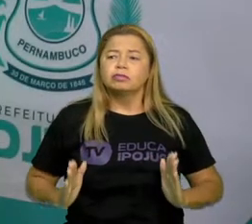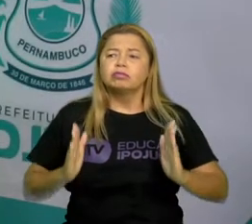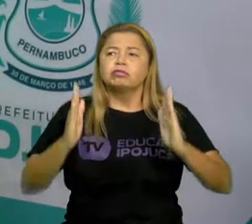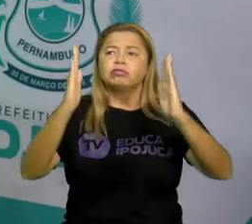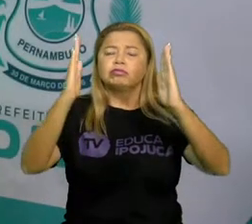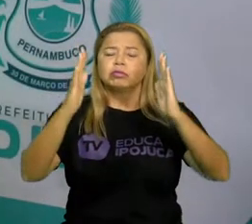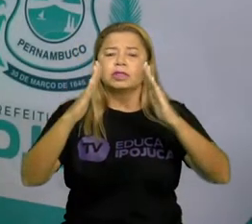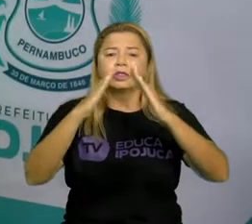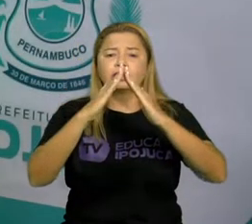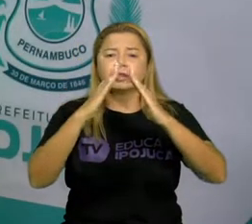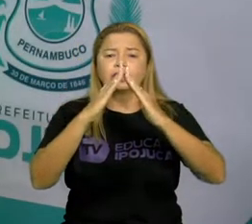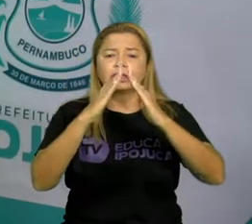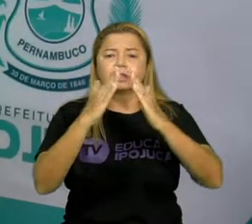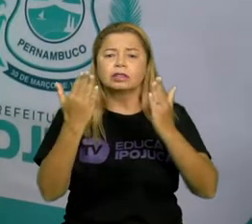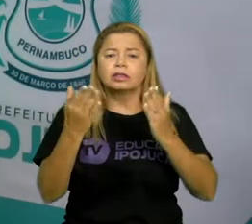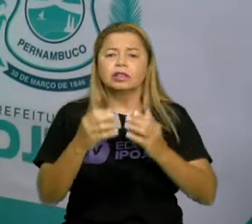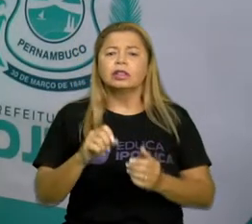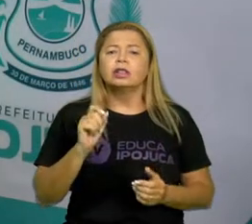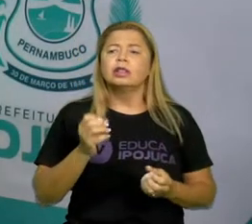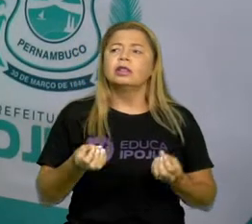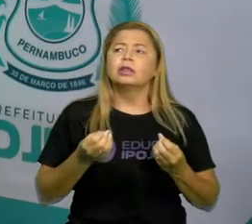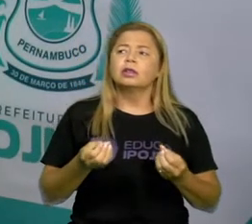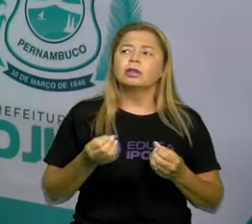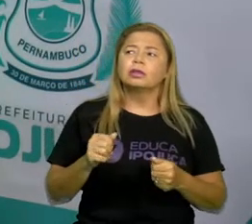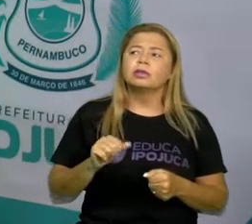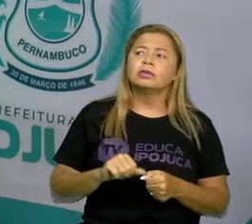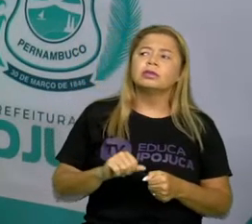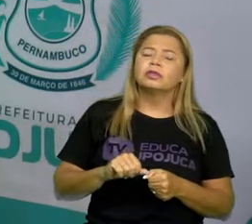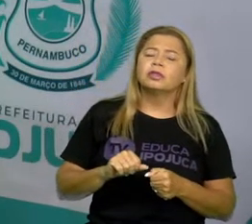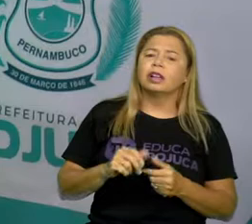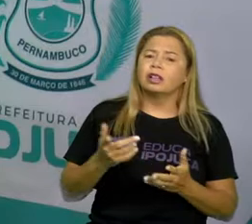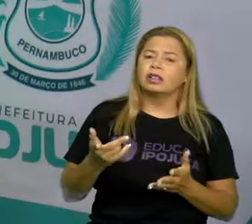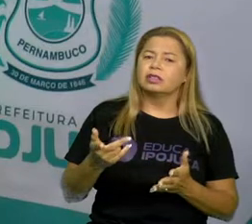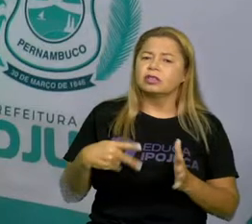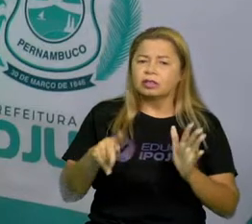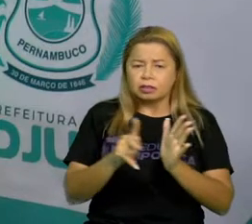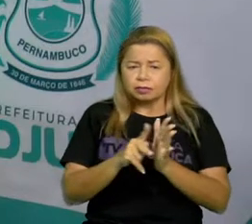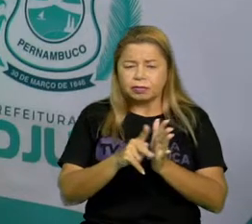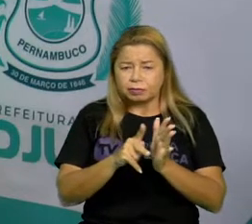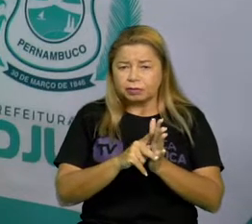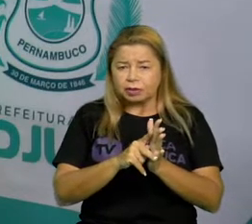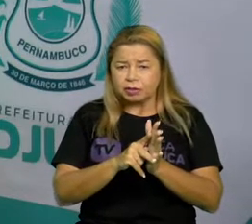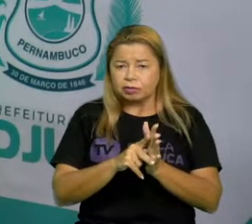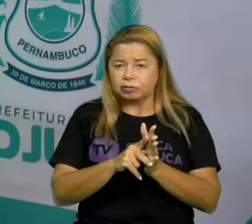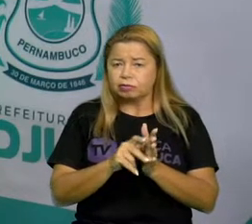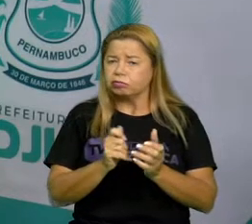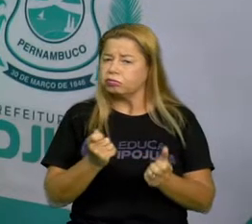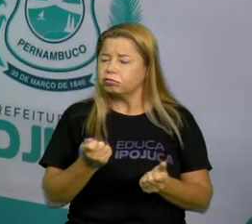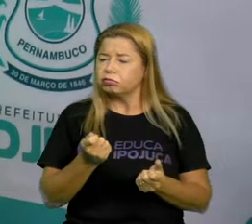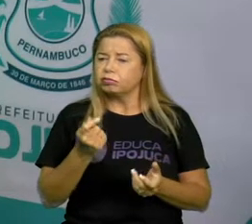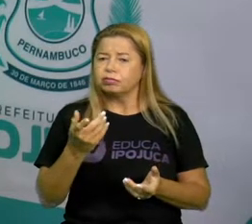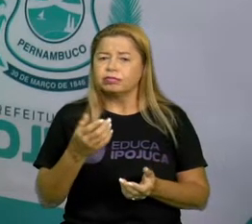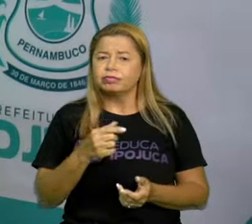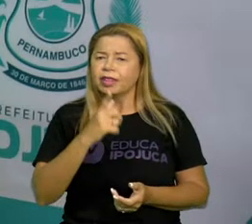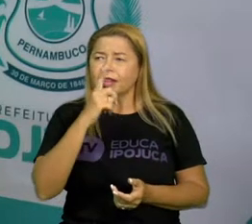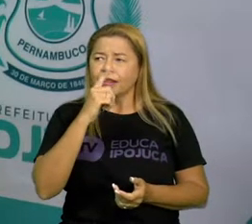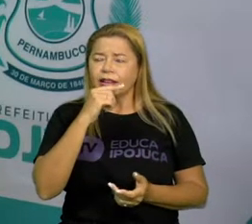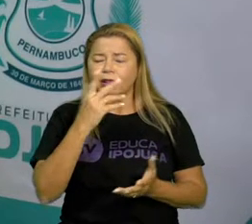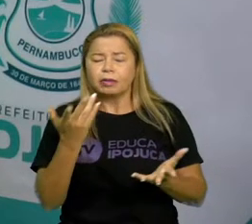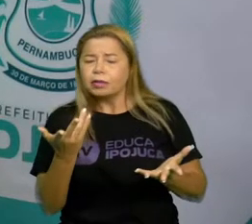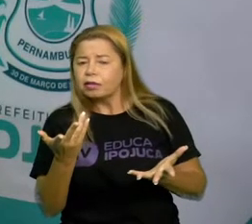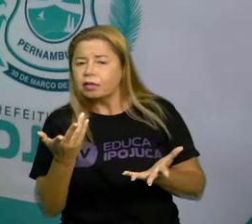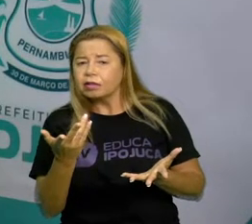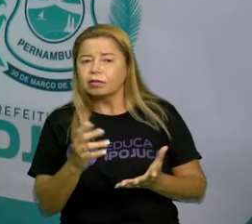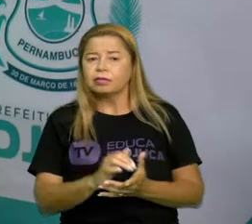Como será que é feita as paredes de uma casa? Será que é de papel higiênico? Não, dá certo não. Tábua? Pode ser, né?